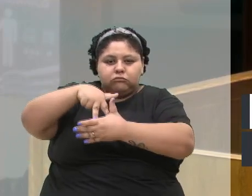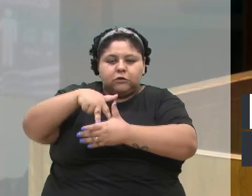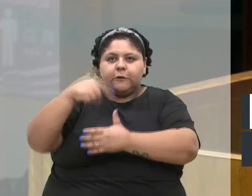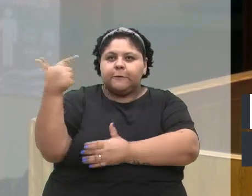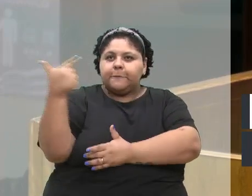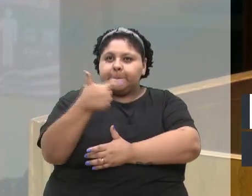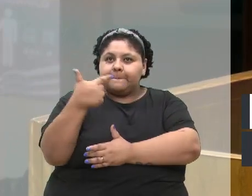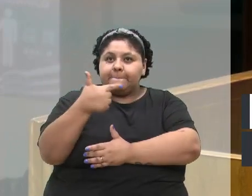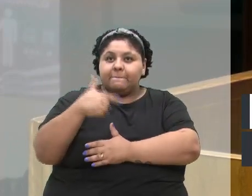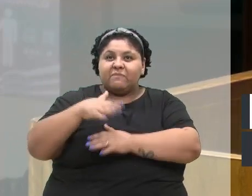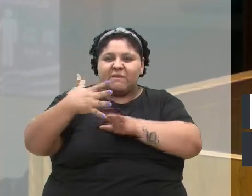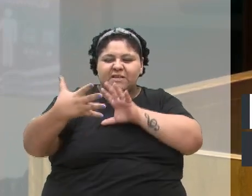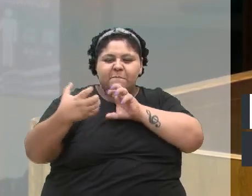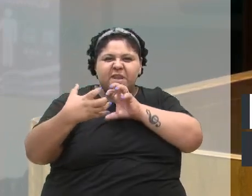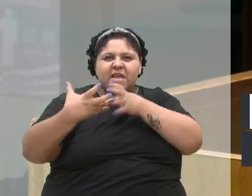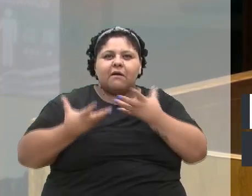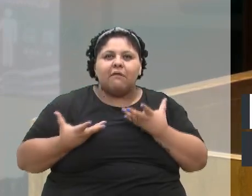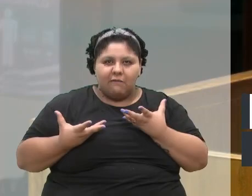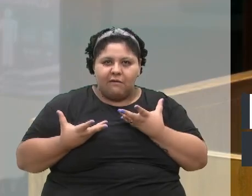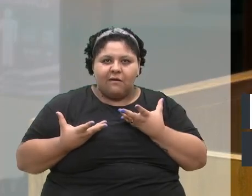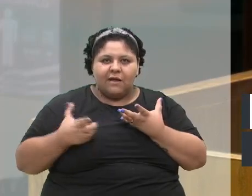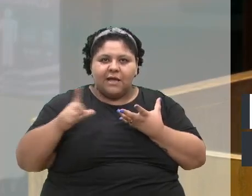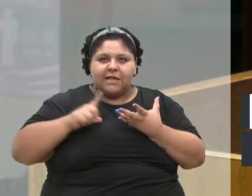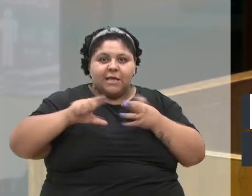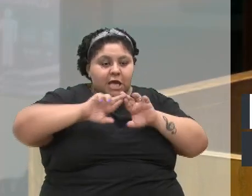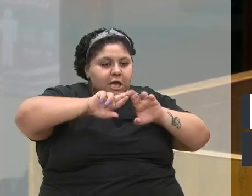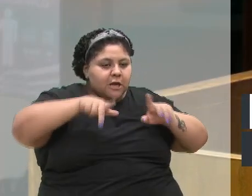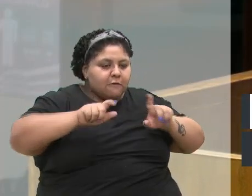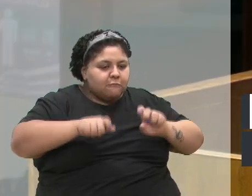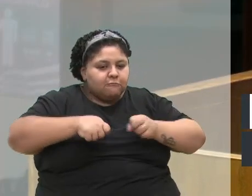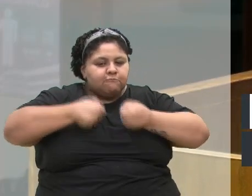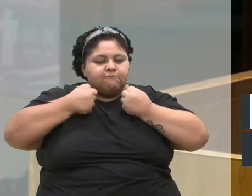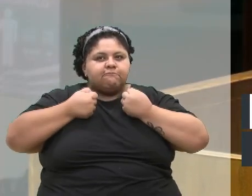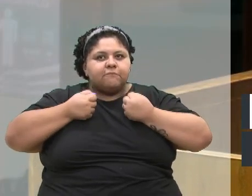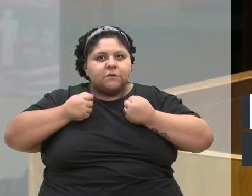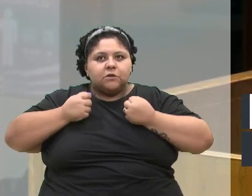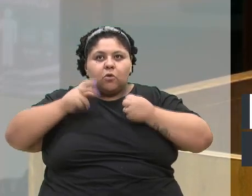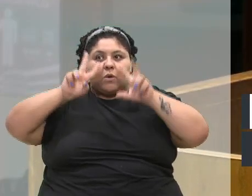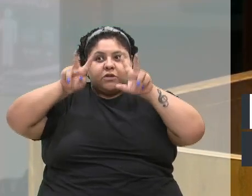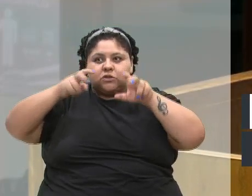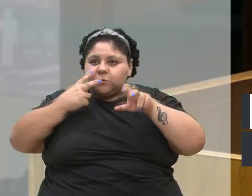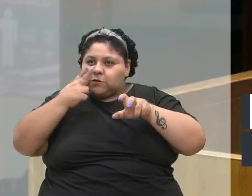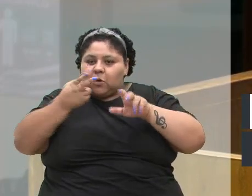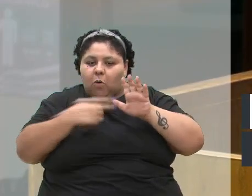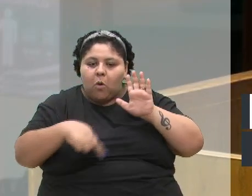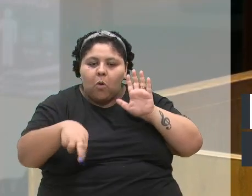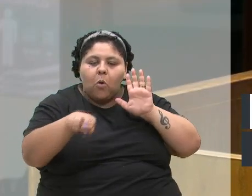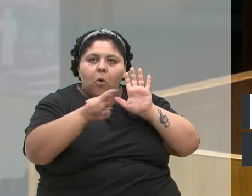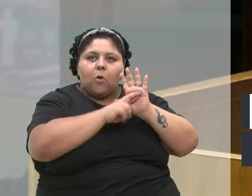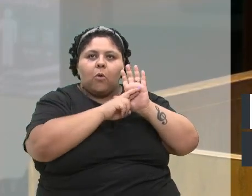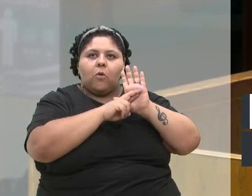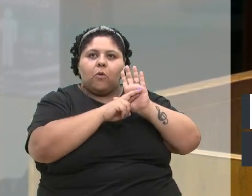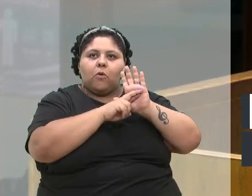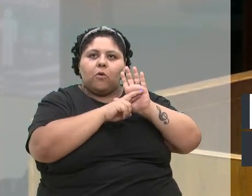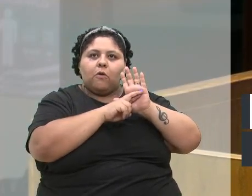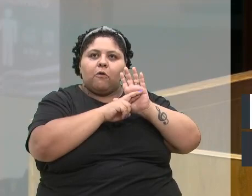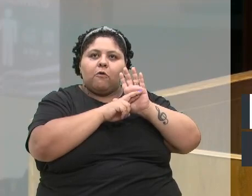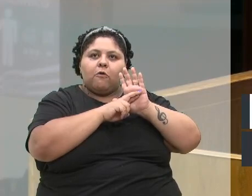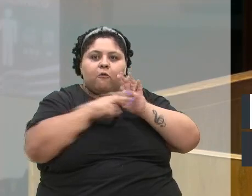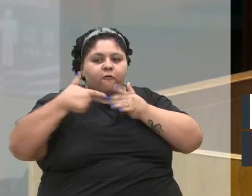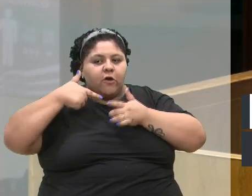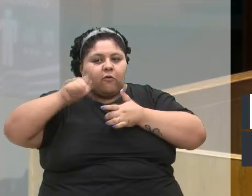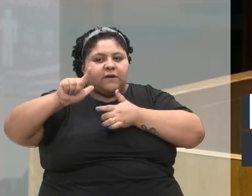que mais brigam, que mais têm diferença, e defenderam o mesmo ideal. o resultado foi a vitória.